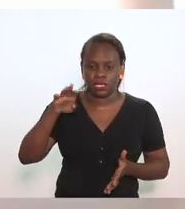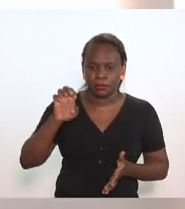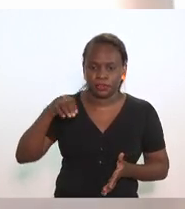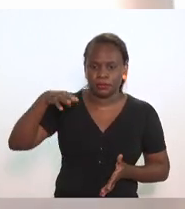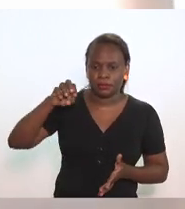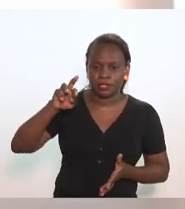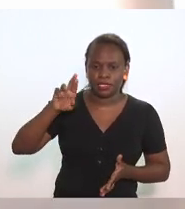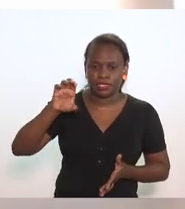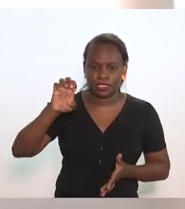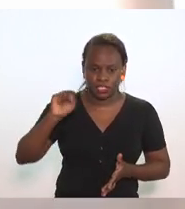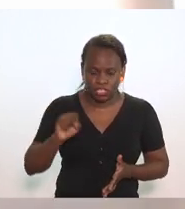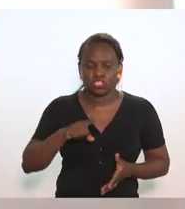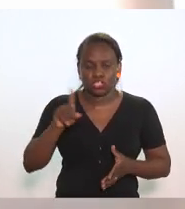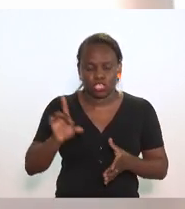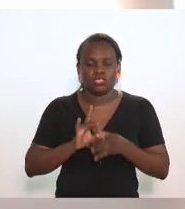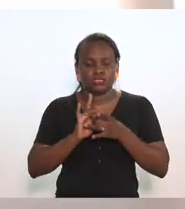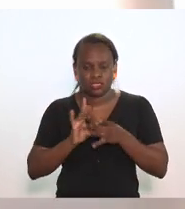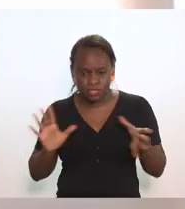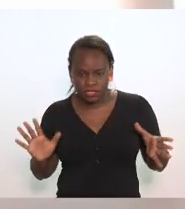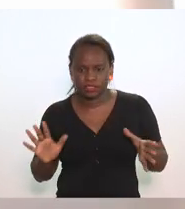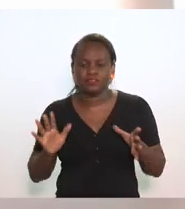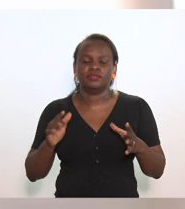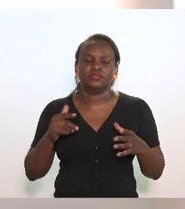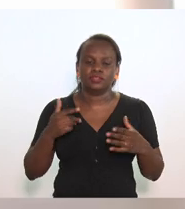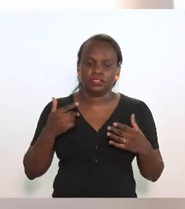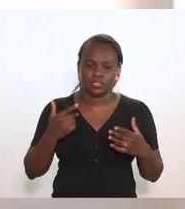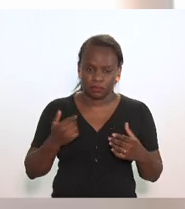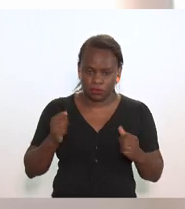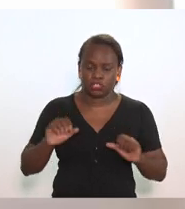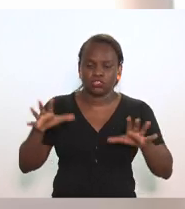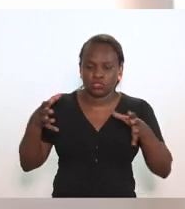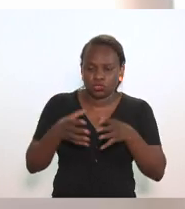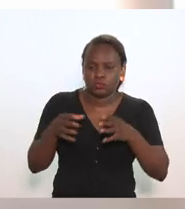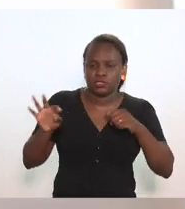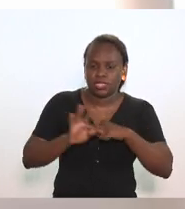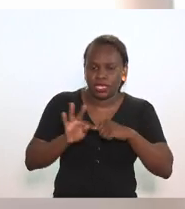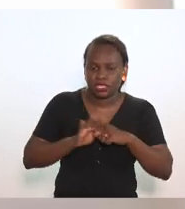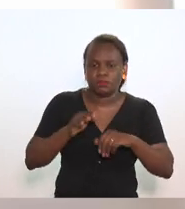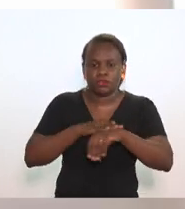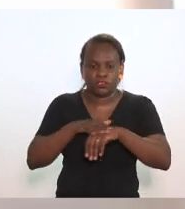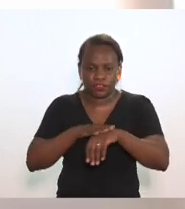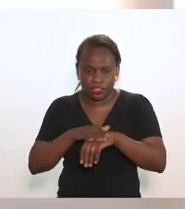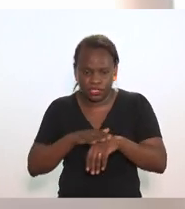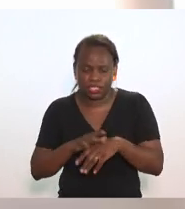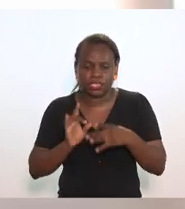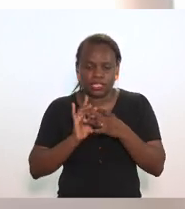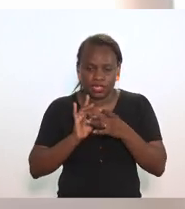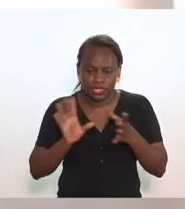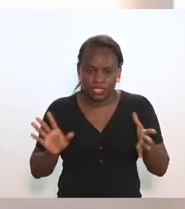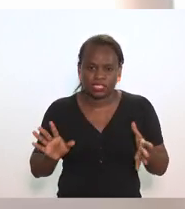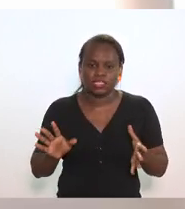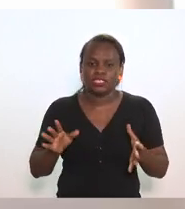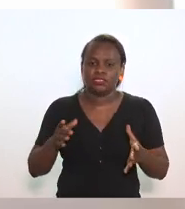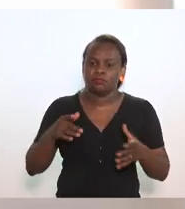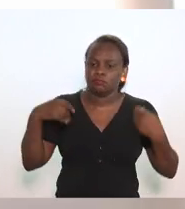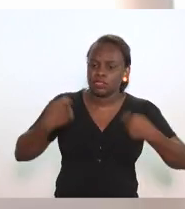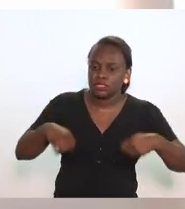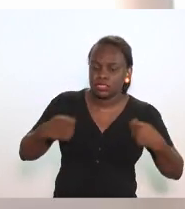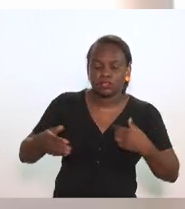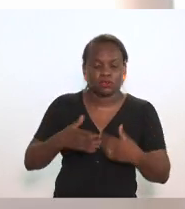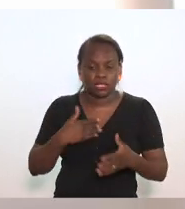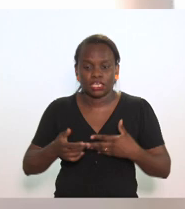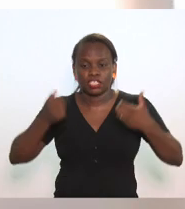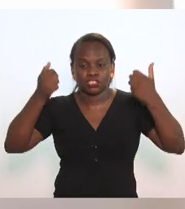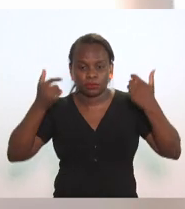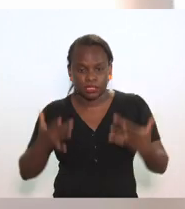gostaríamos estamos à disposição para colocar nossa equipe técnica para conversar com quem for necessário para